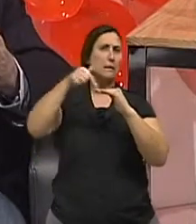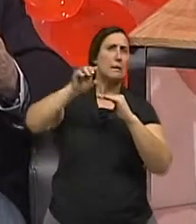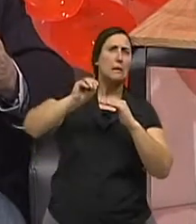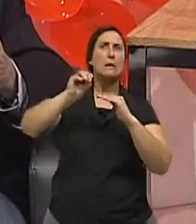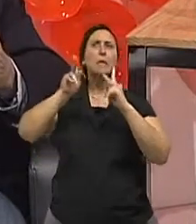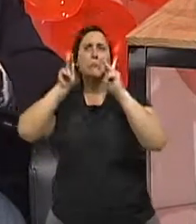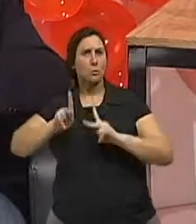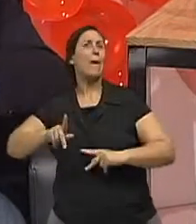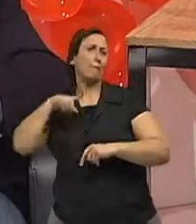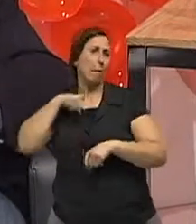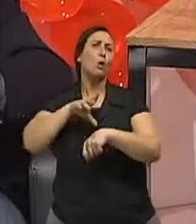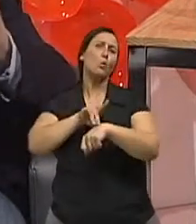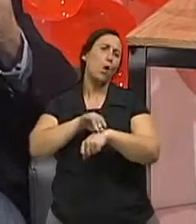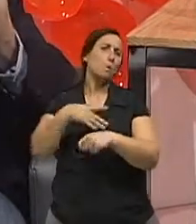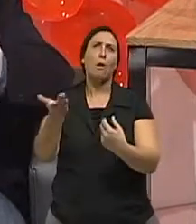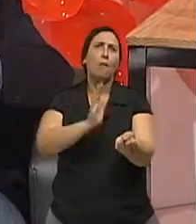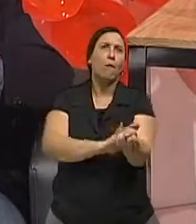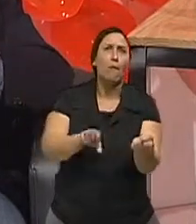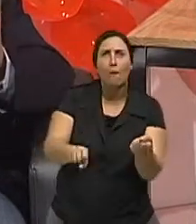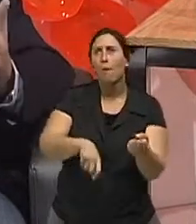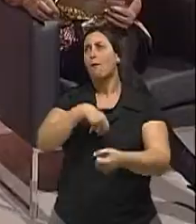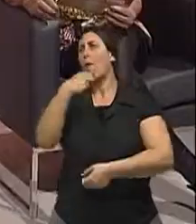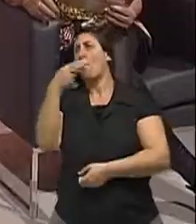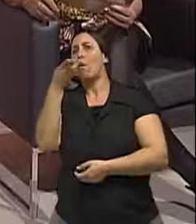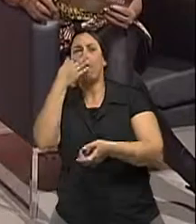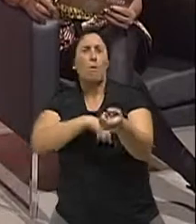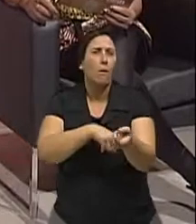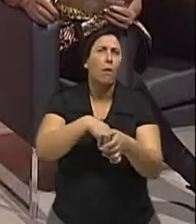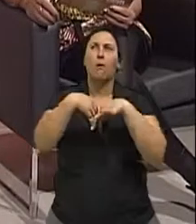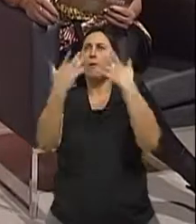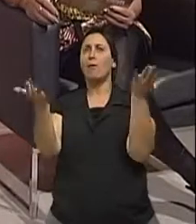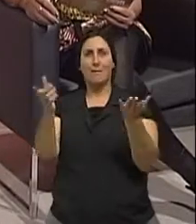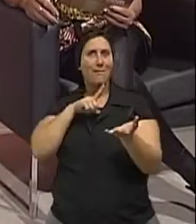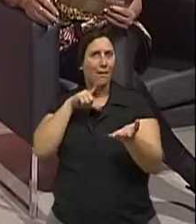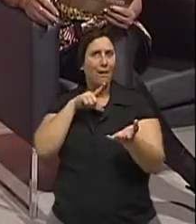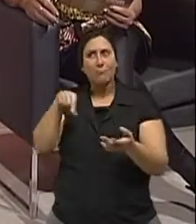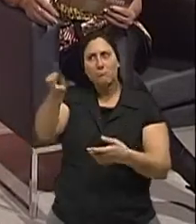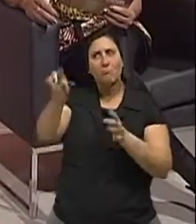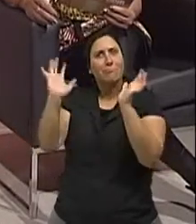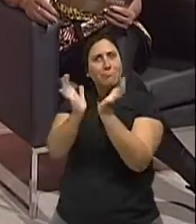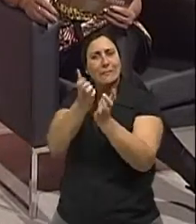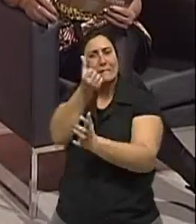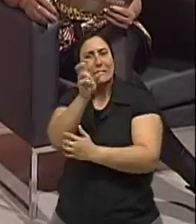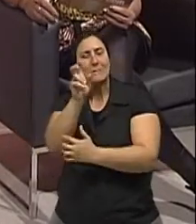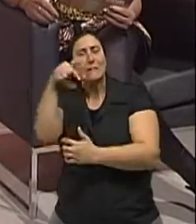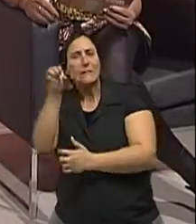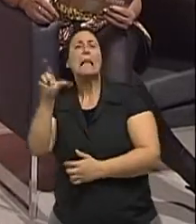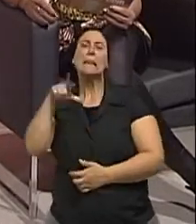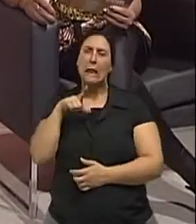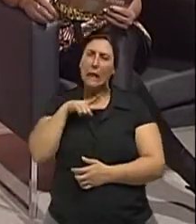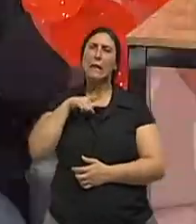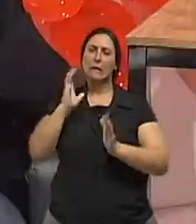que não tem uma doença, uma hipertensão. Exatamente. É, alguma coisa já tem. Já tem. Então, isso tem que cuidar. A própria